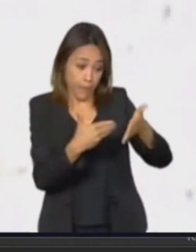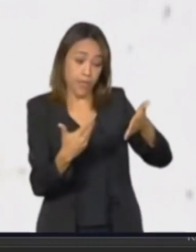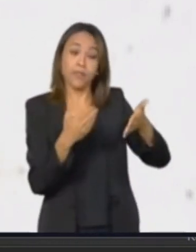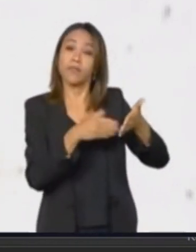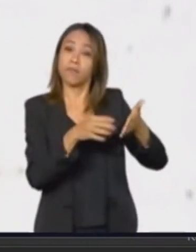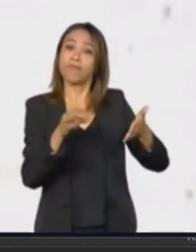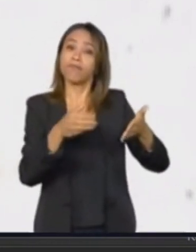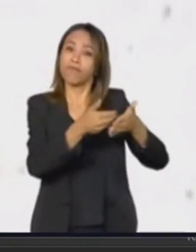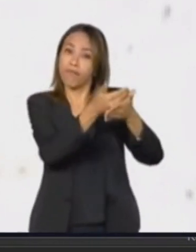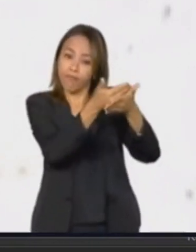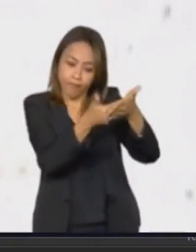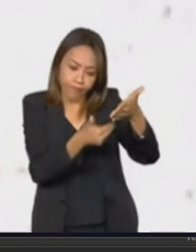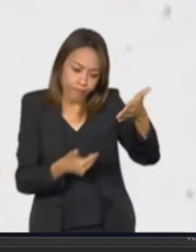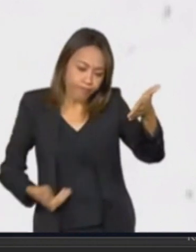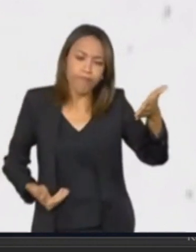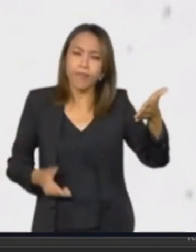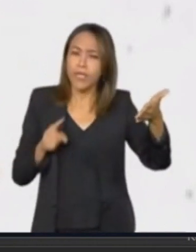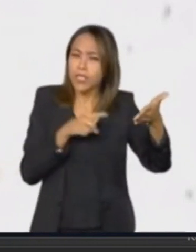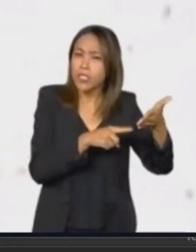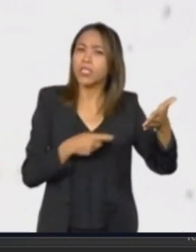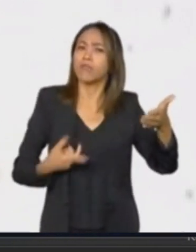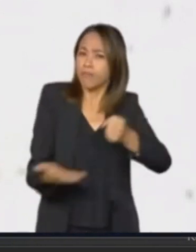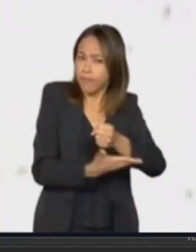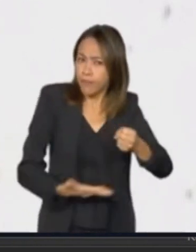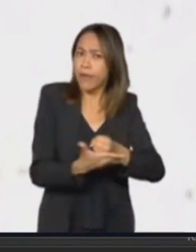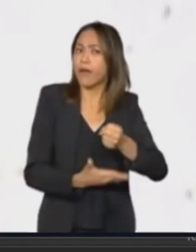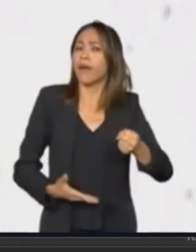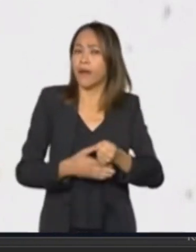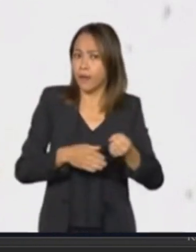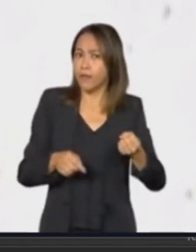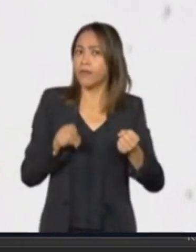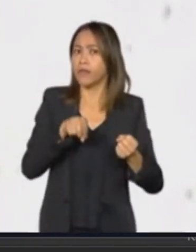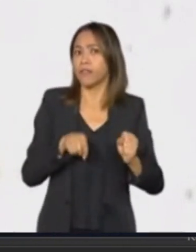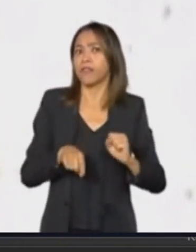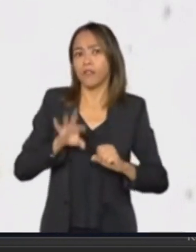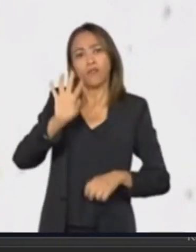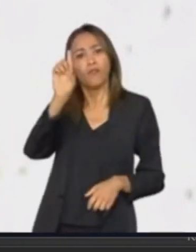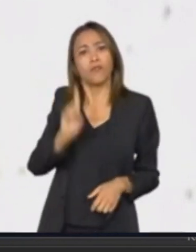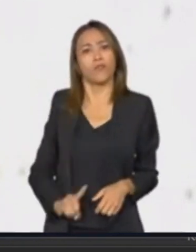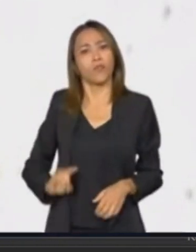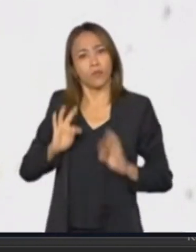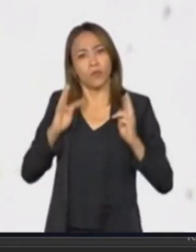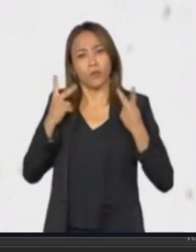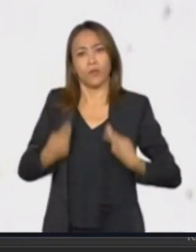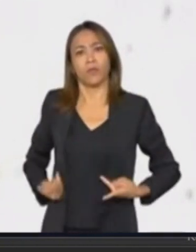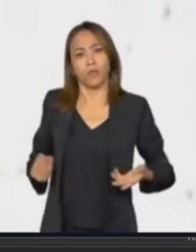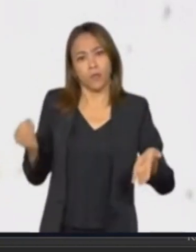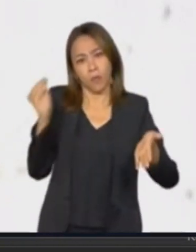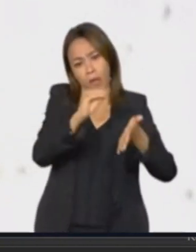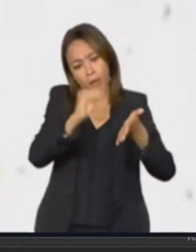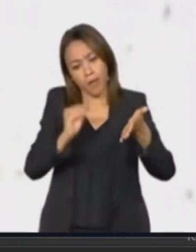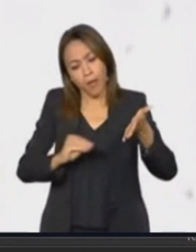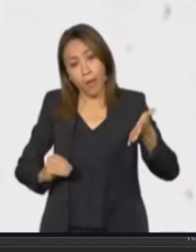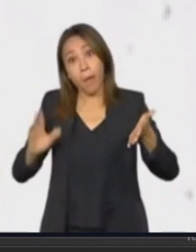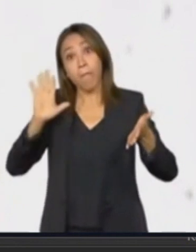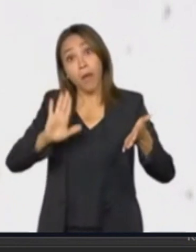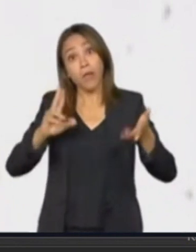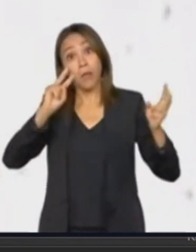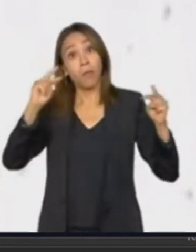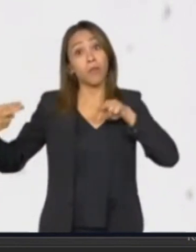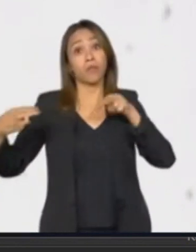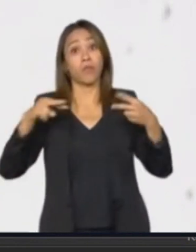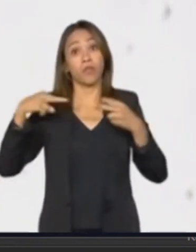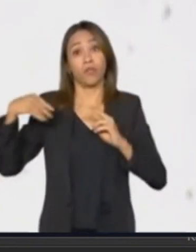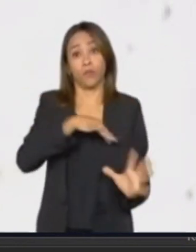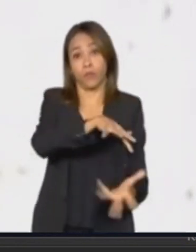estabelecimento de patamares jurídicos que garantissem a dignidade da pessoa humana em perspectiva universal. A